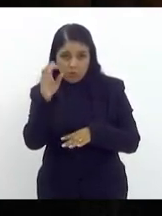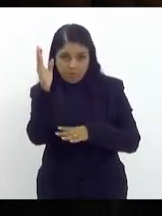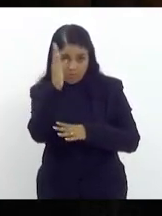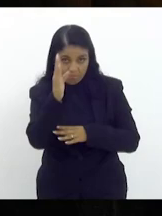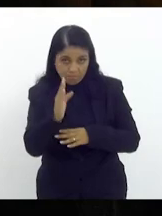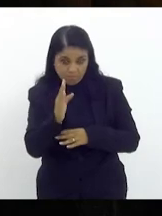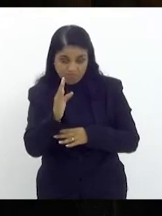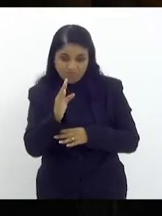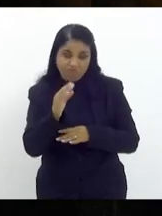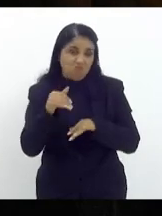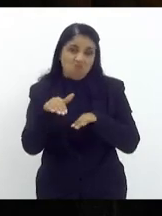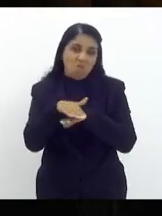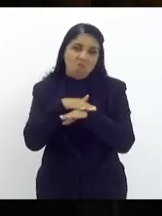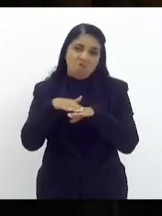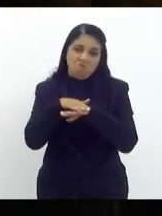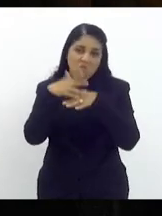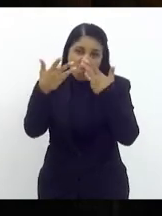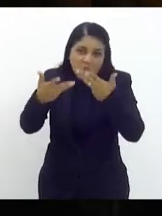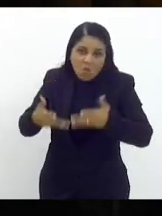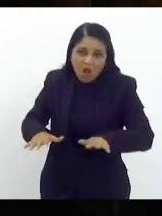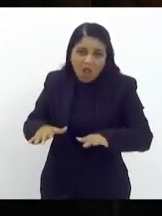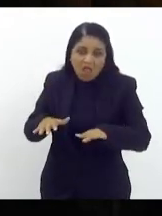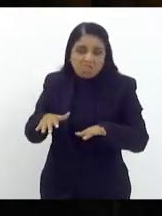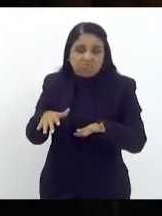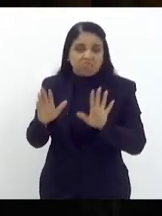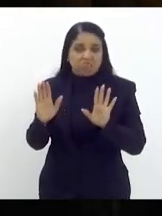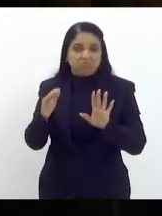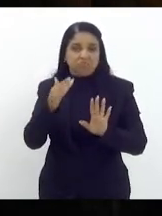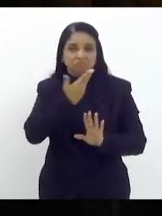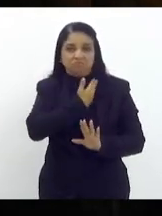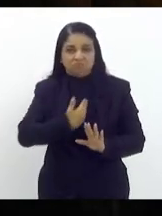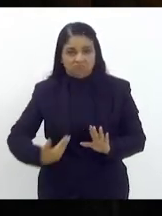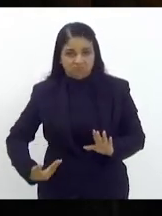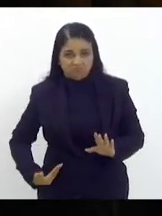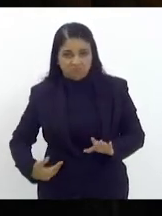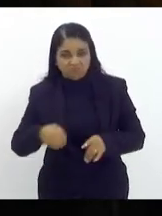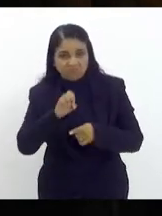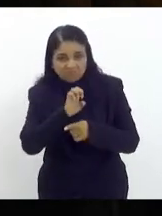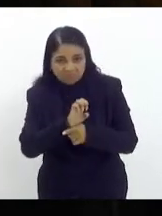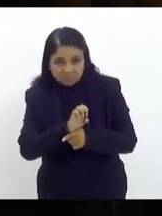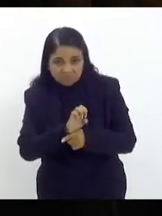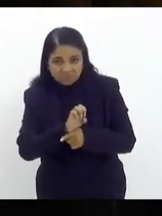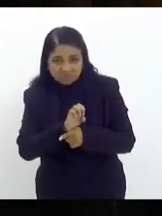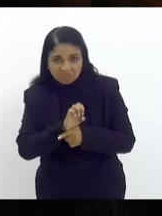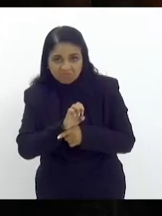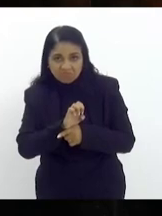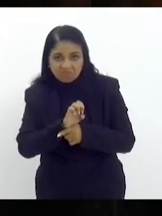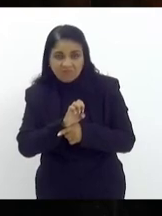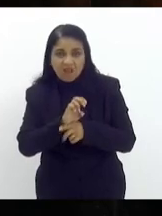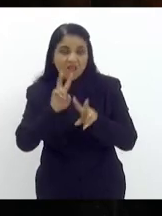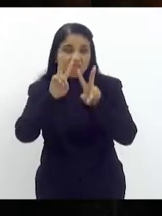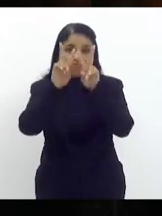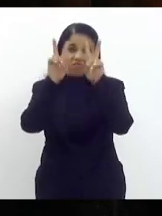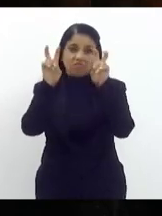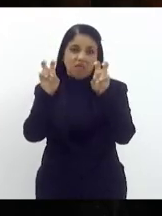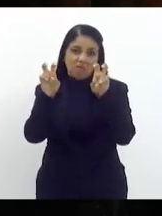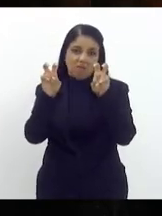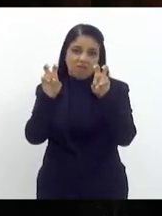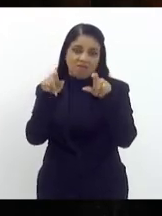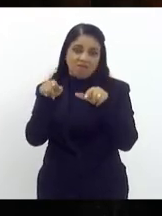o estado a favor de qualquer tema que o tesouro nacional perca